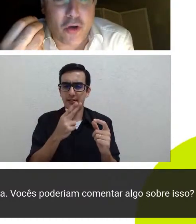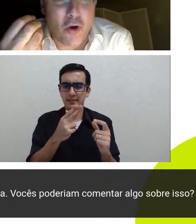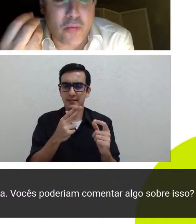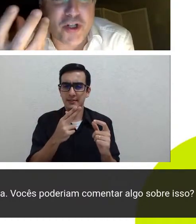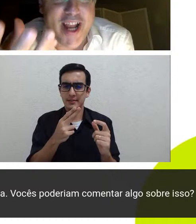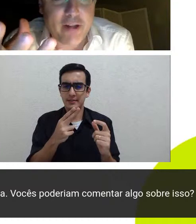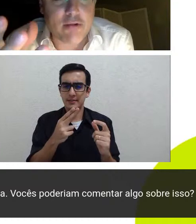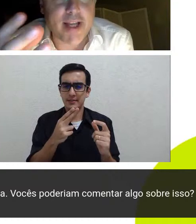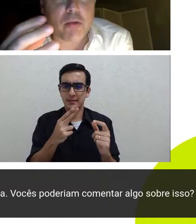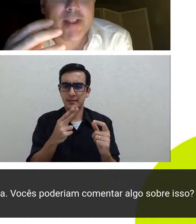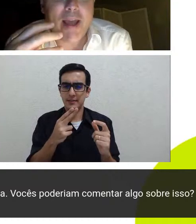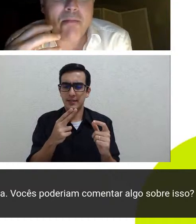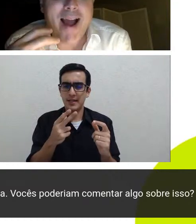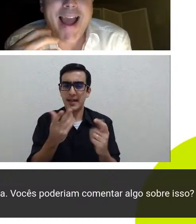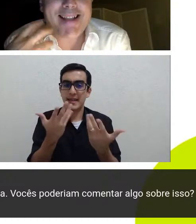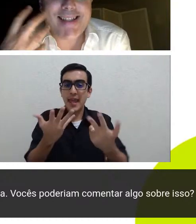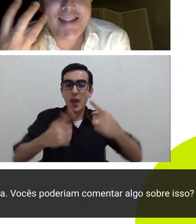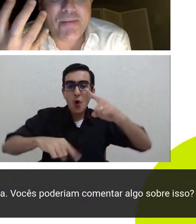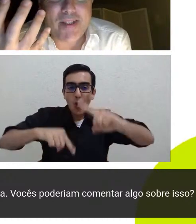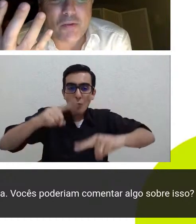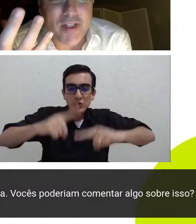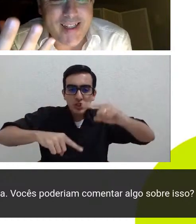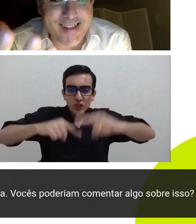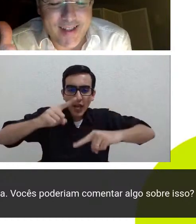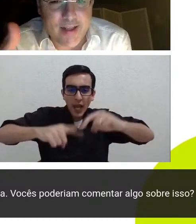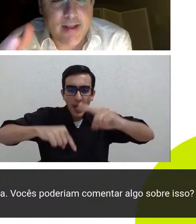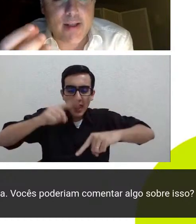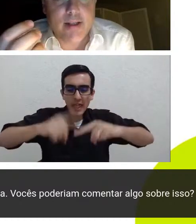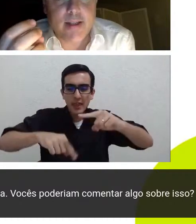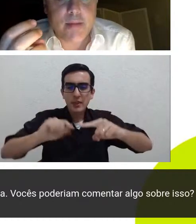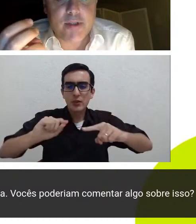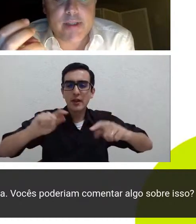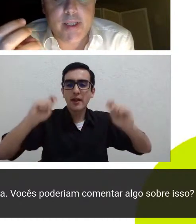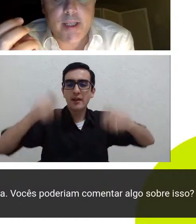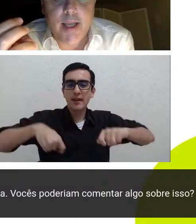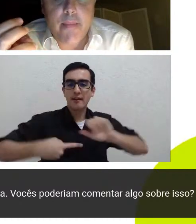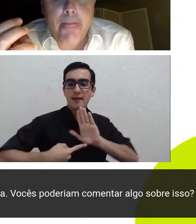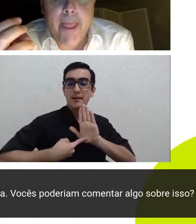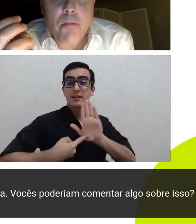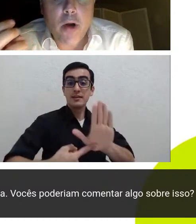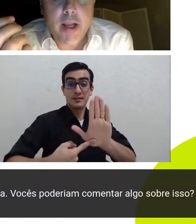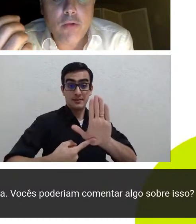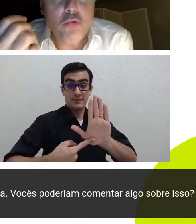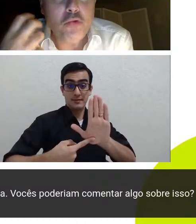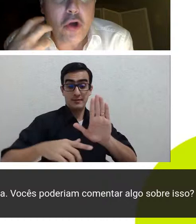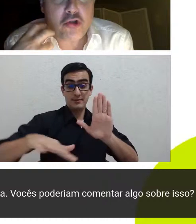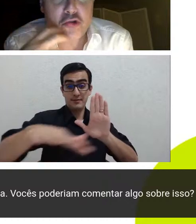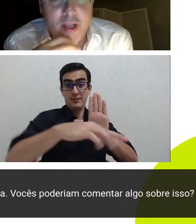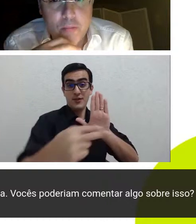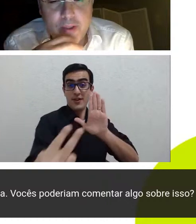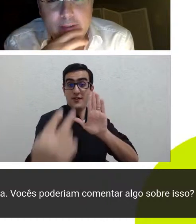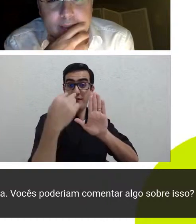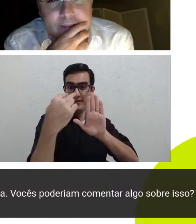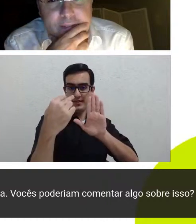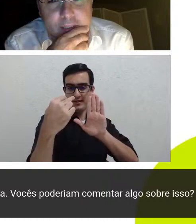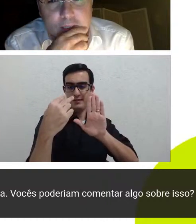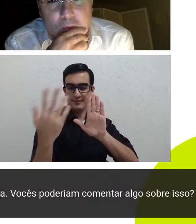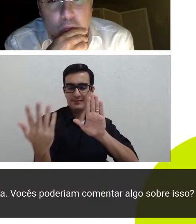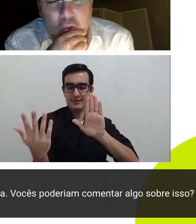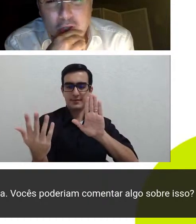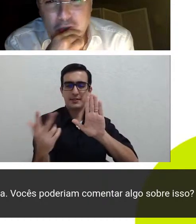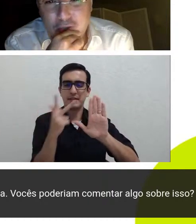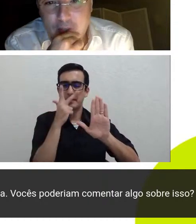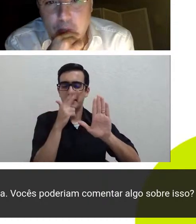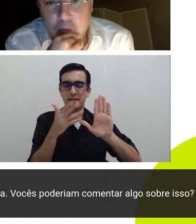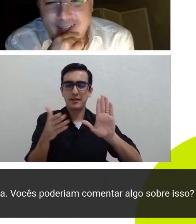aos objetos aquilo que é mais exibicionista digamos assim embora no nosso tempo aquilo que define